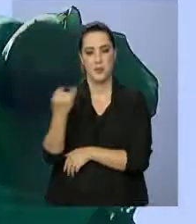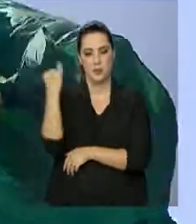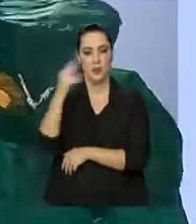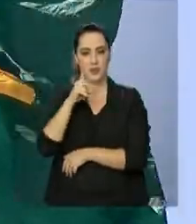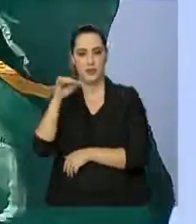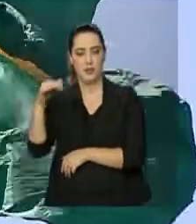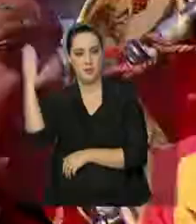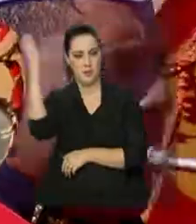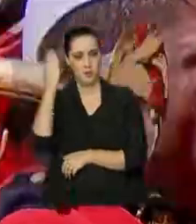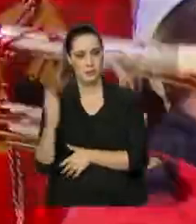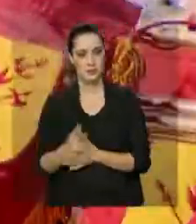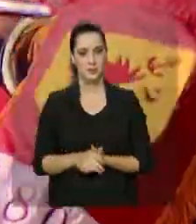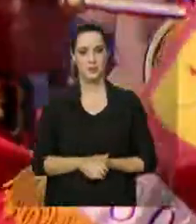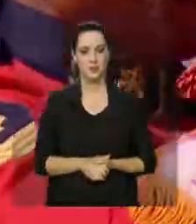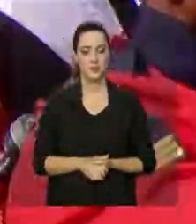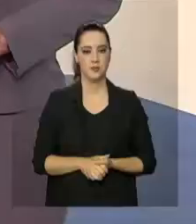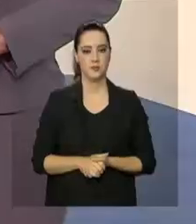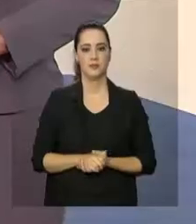para o Brasil.